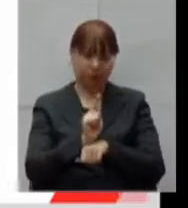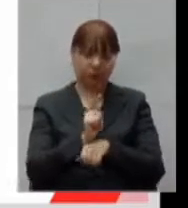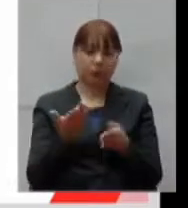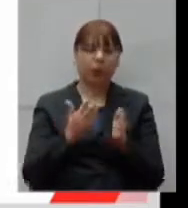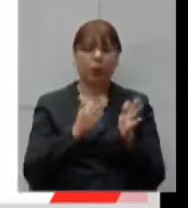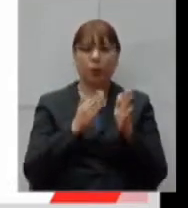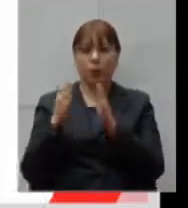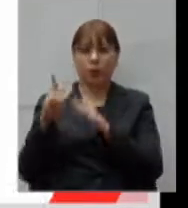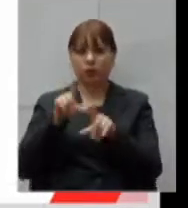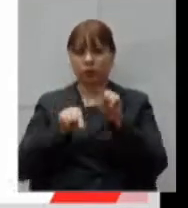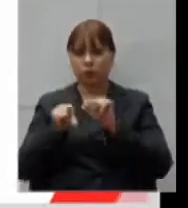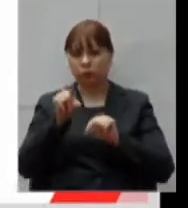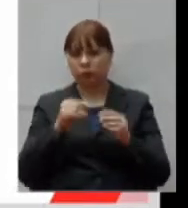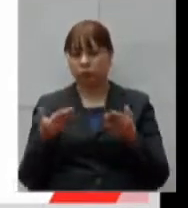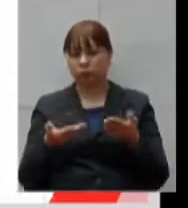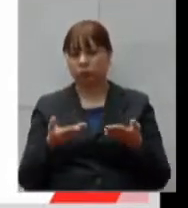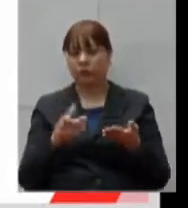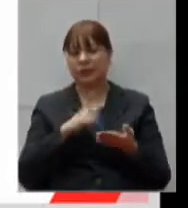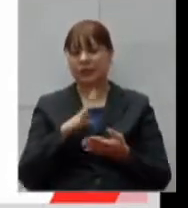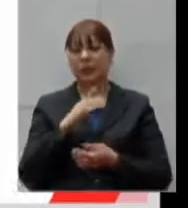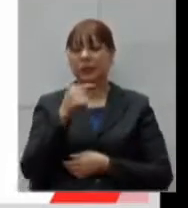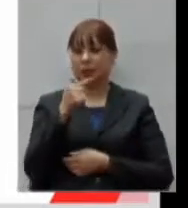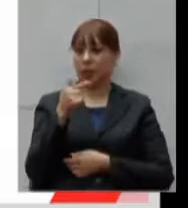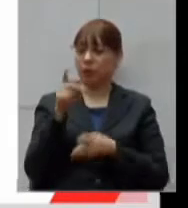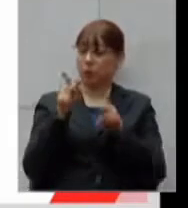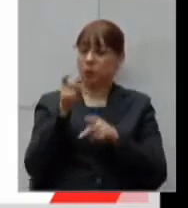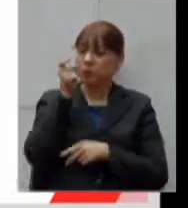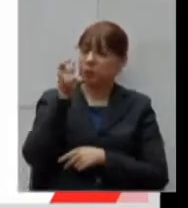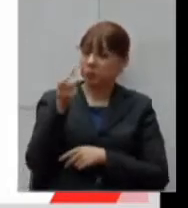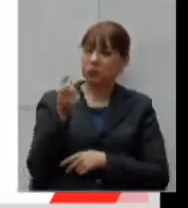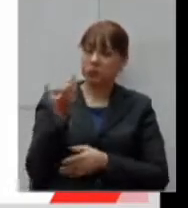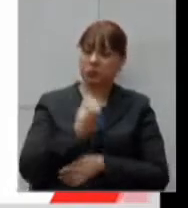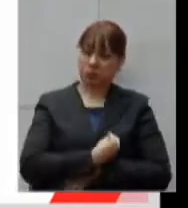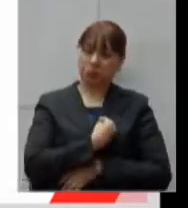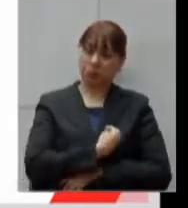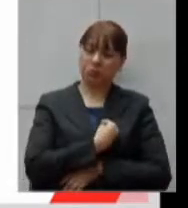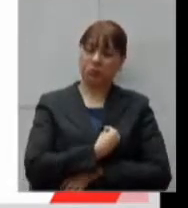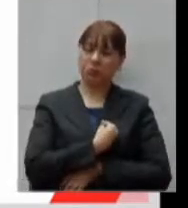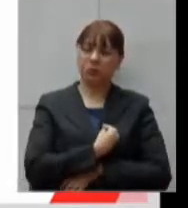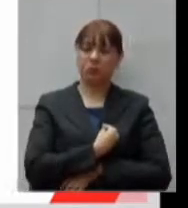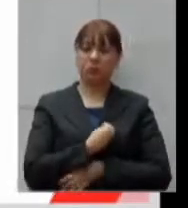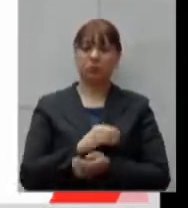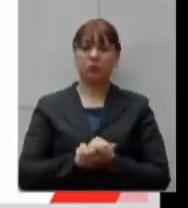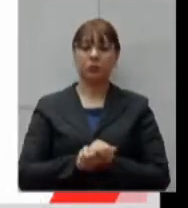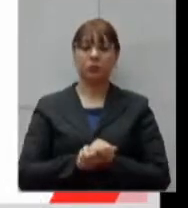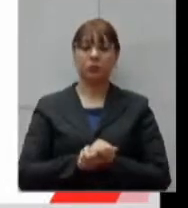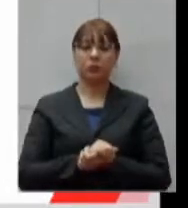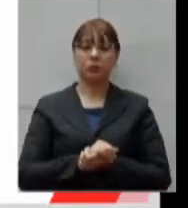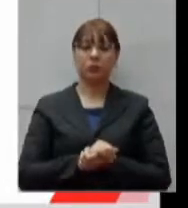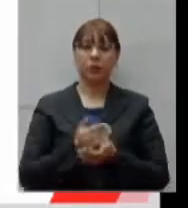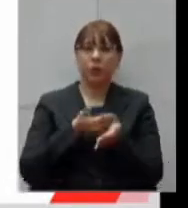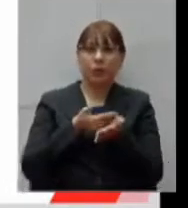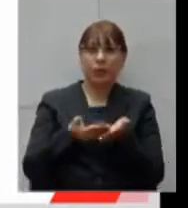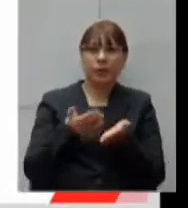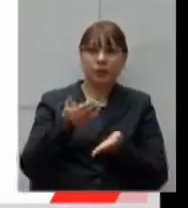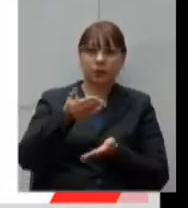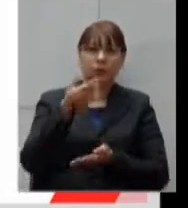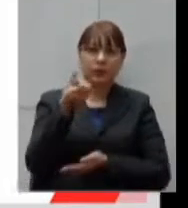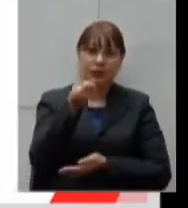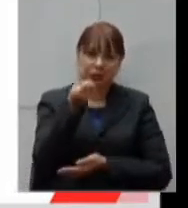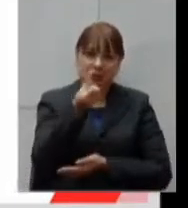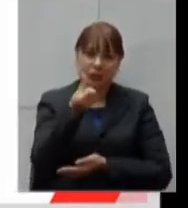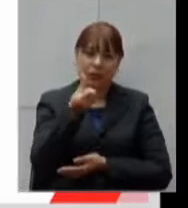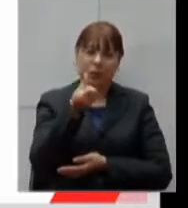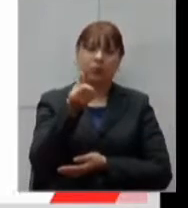nós já tivemos sete interessados, e a partir de sexta-feira, nós